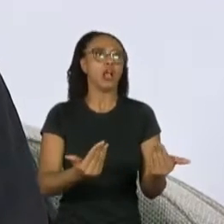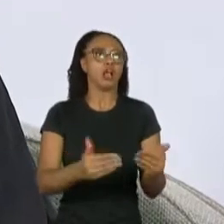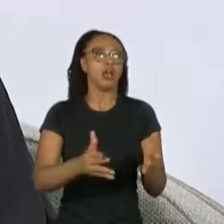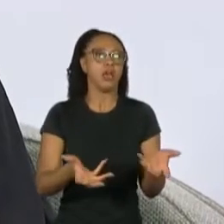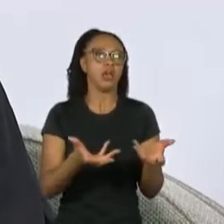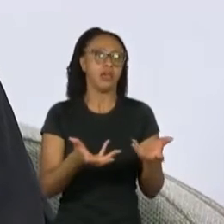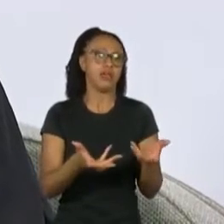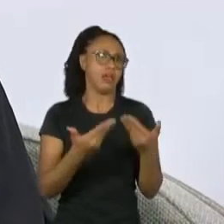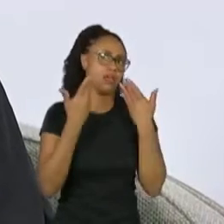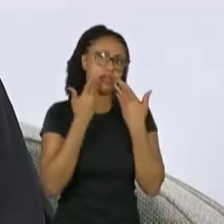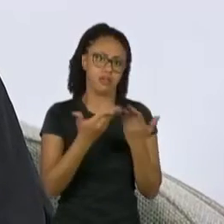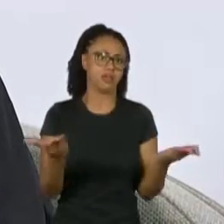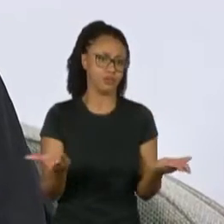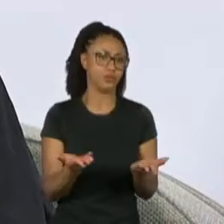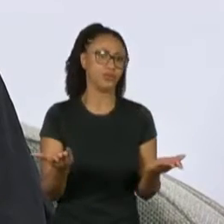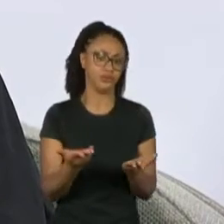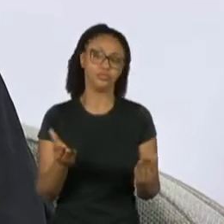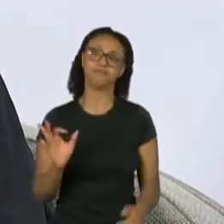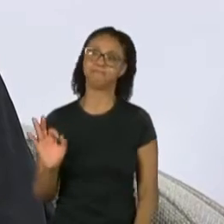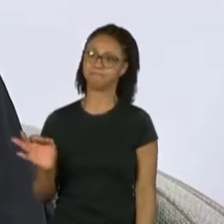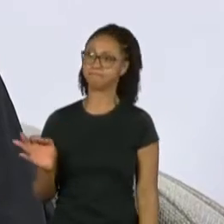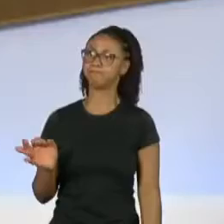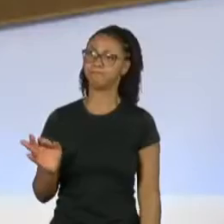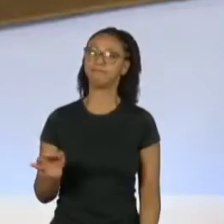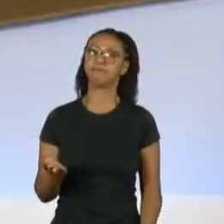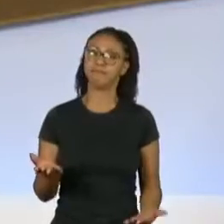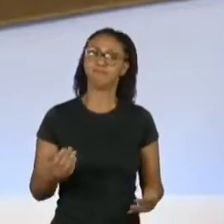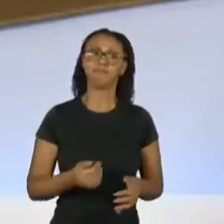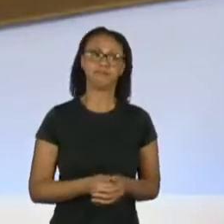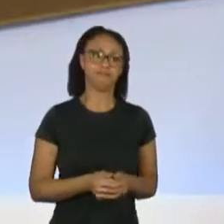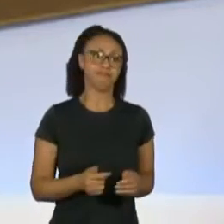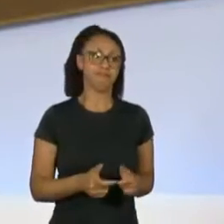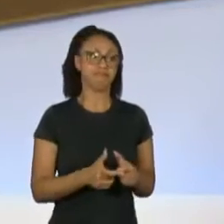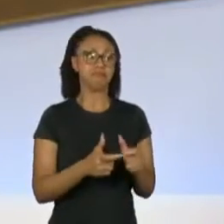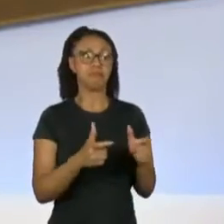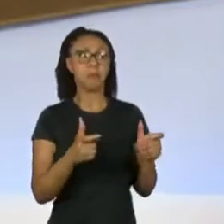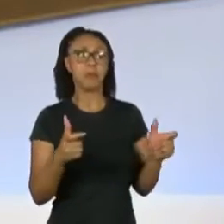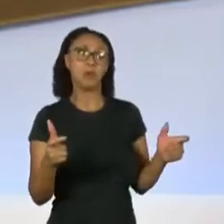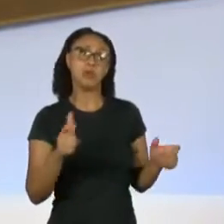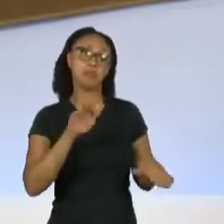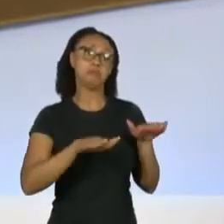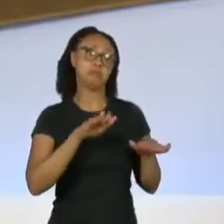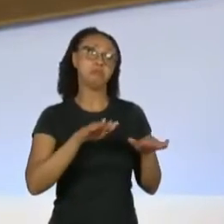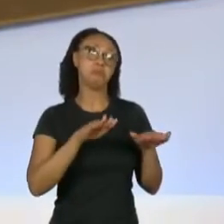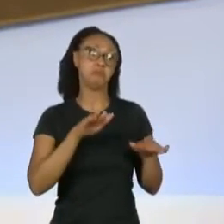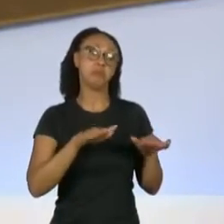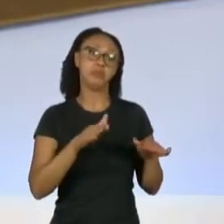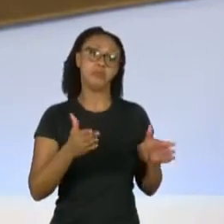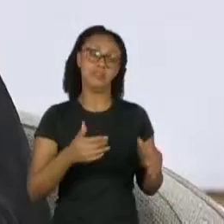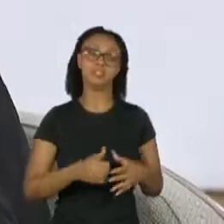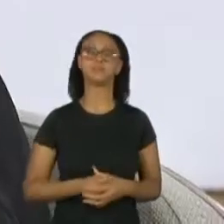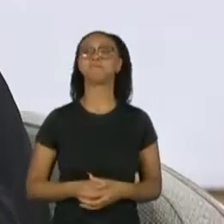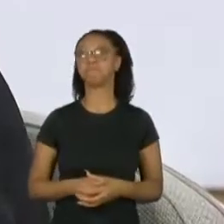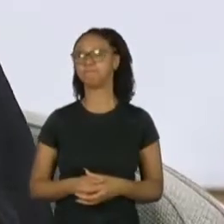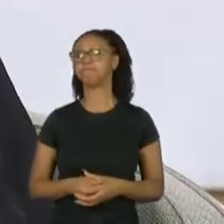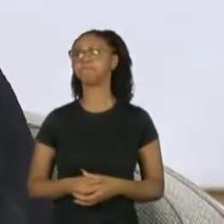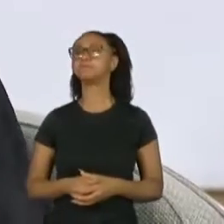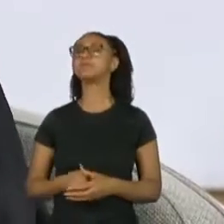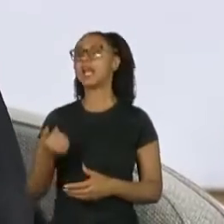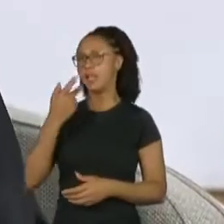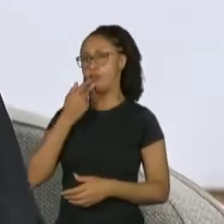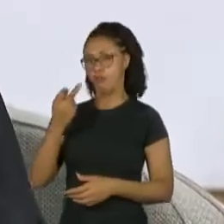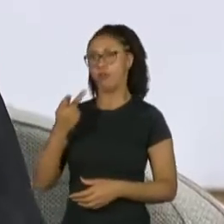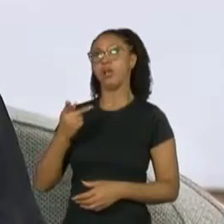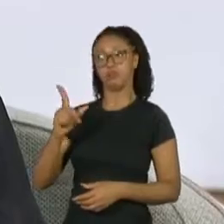até, né? É verdade. relação a isso. Então, com um número maior do que a gente pode imaginar, inclusive. E quando eu falo que eu apanhei,